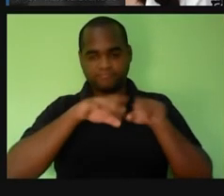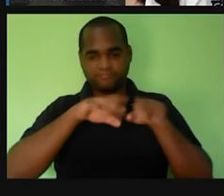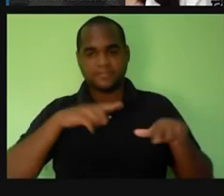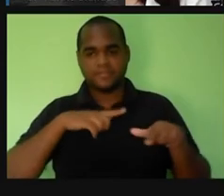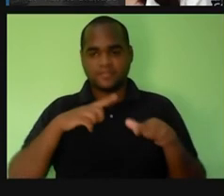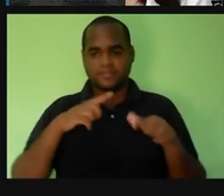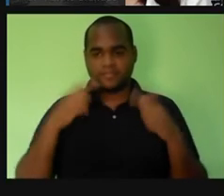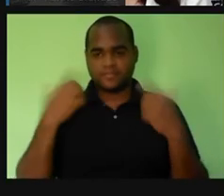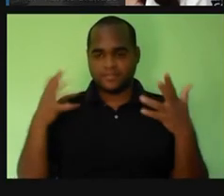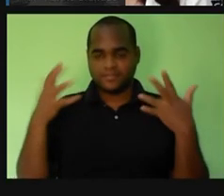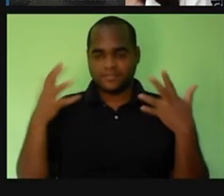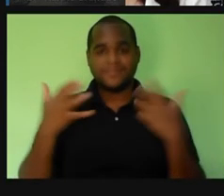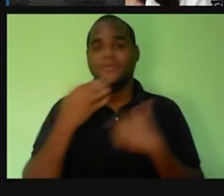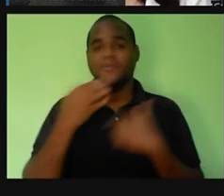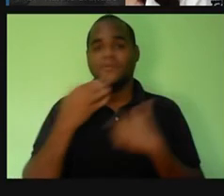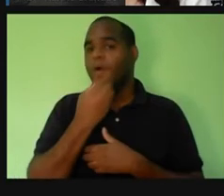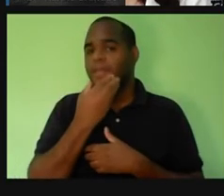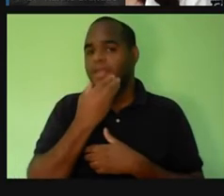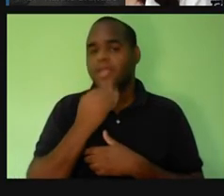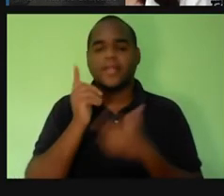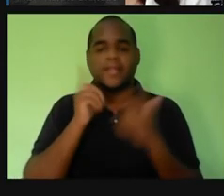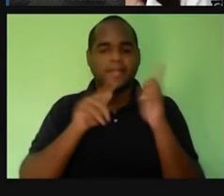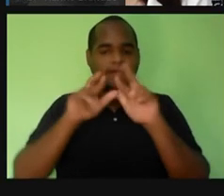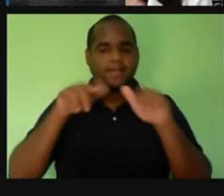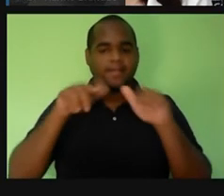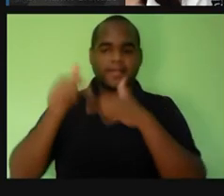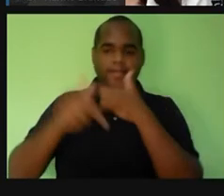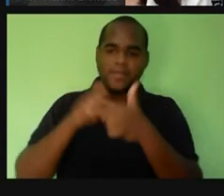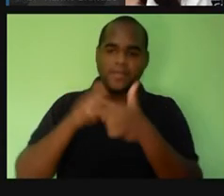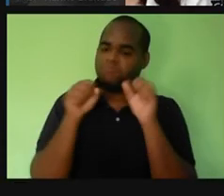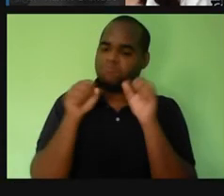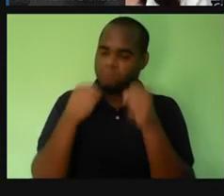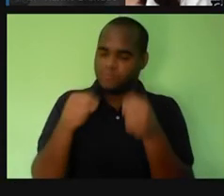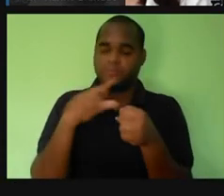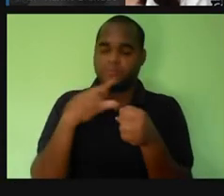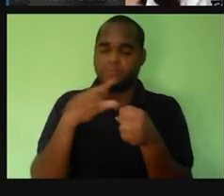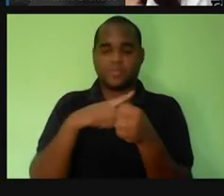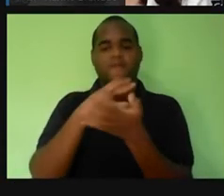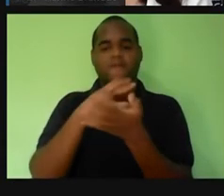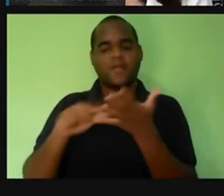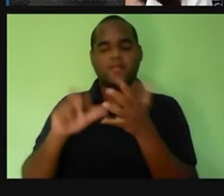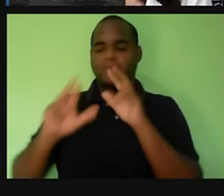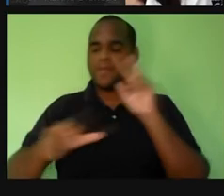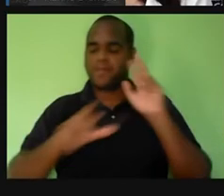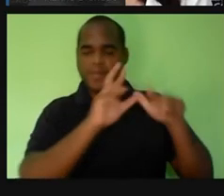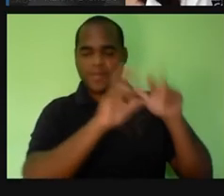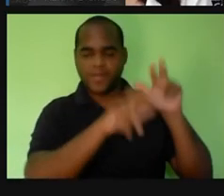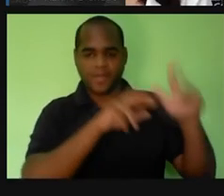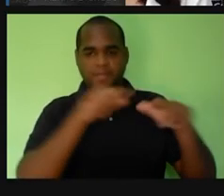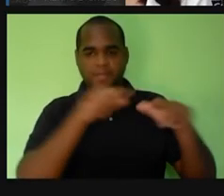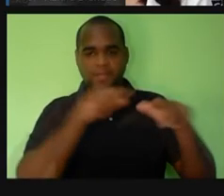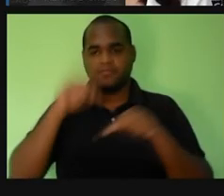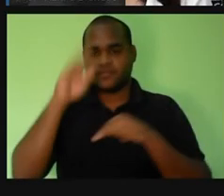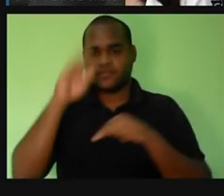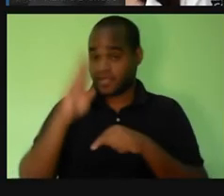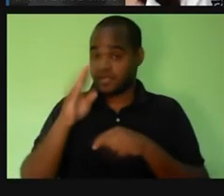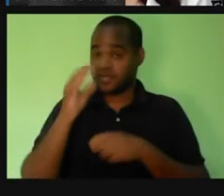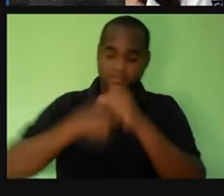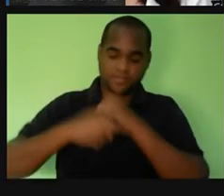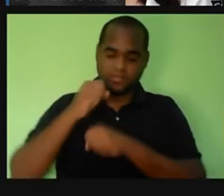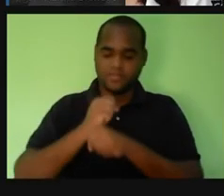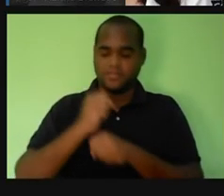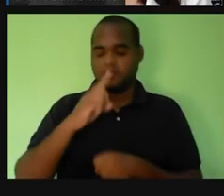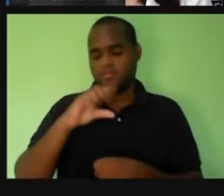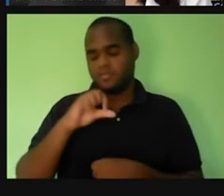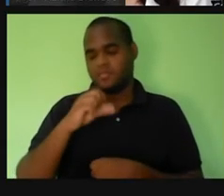Oswaldo Cruz se deu pelo seu trabalho no combate a diferentes epidemias no Brasil. E em 1913, ele foi eleito